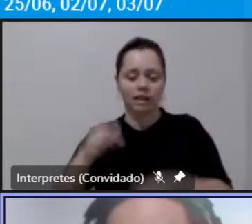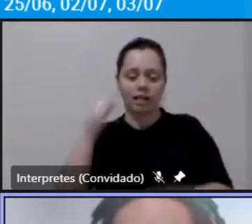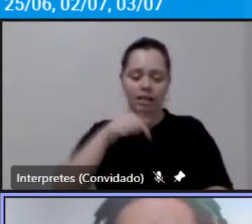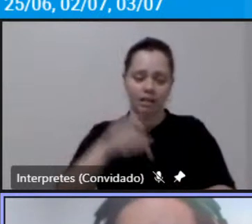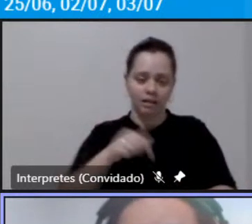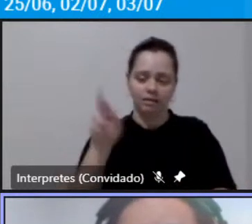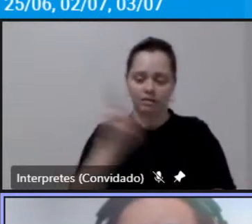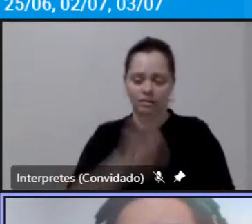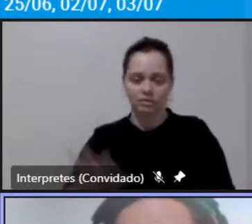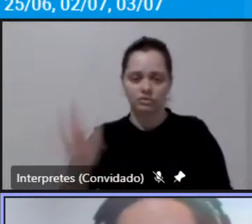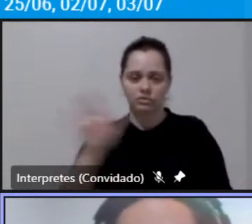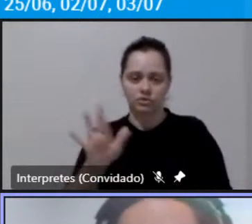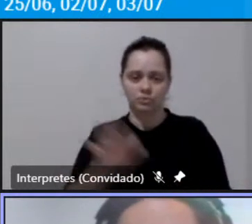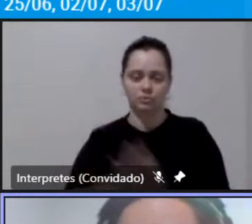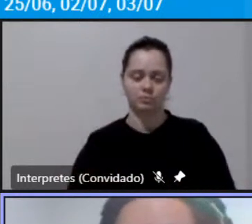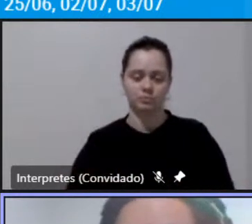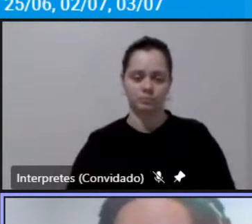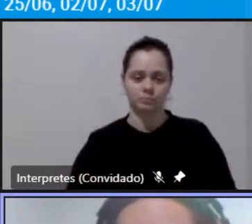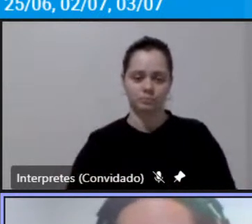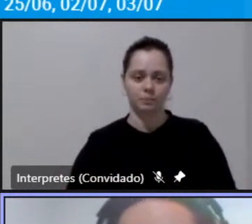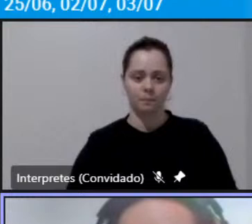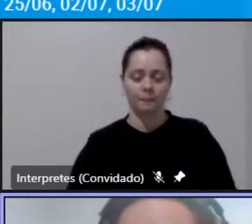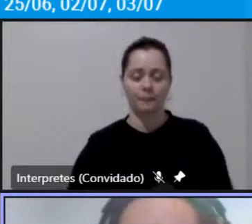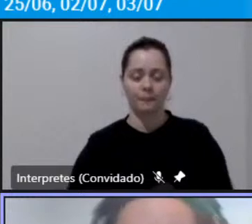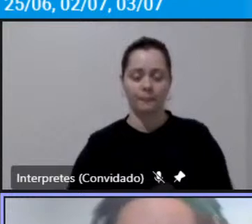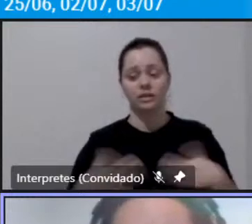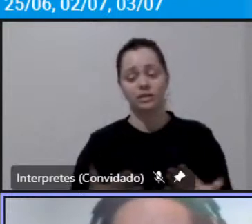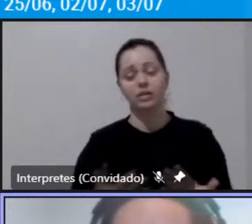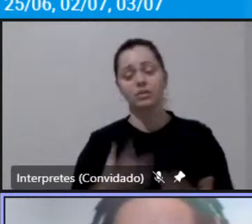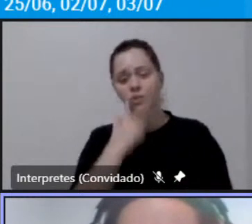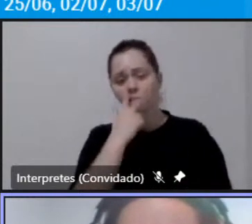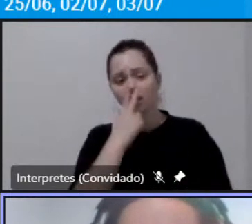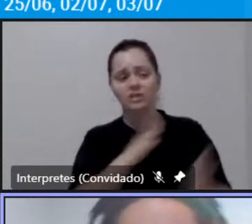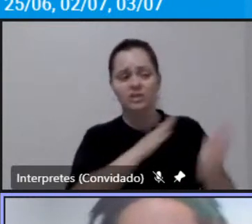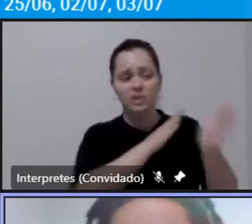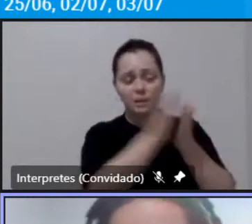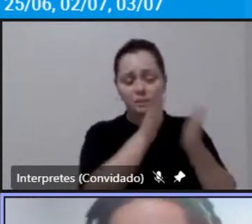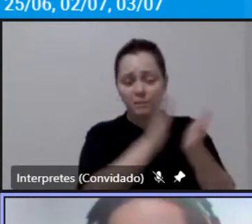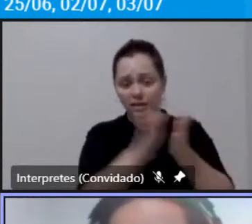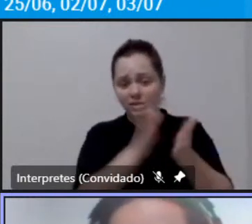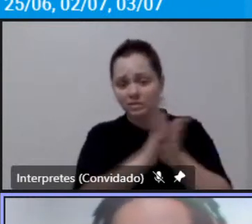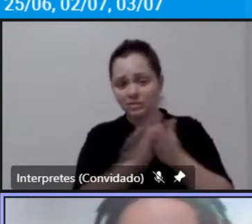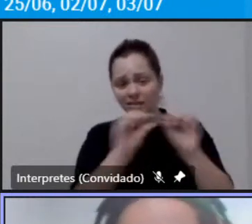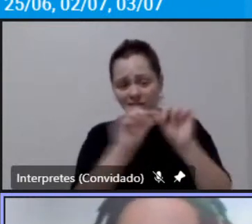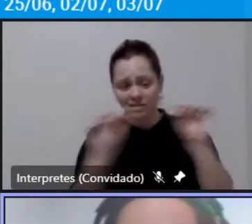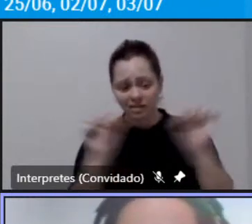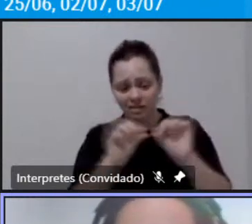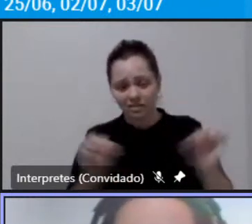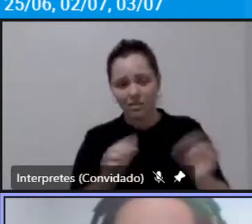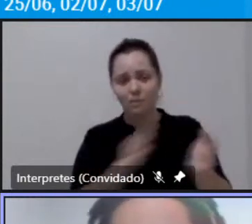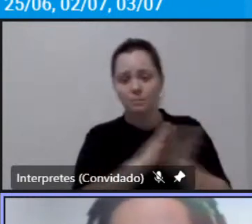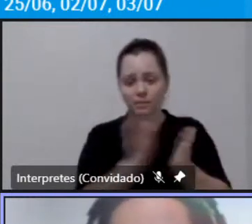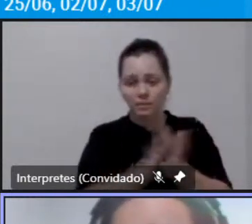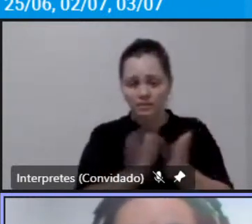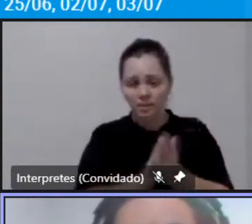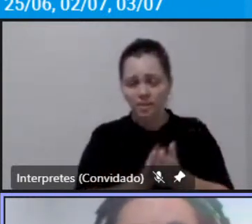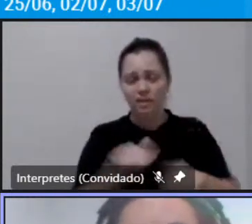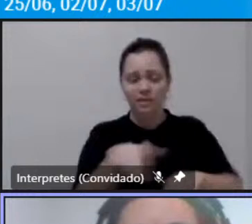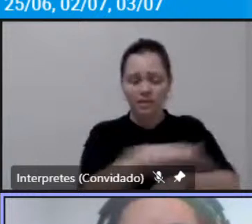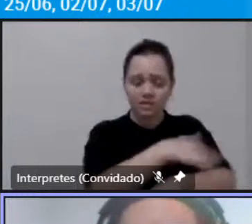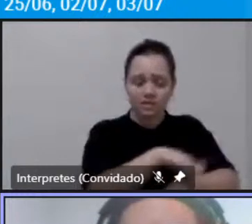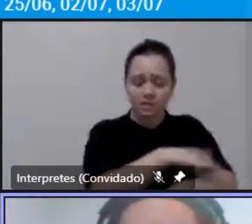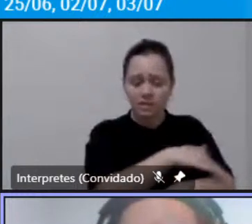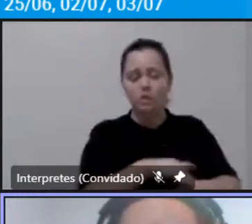e a MTU considera que passar na linha é passar na estrada está atendendo a região